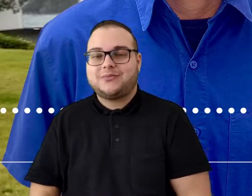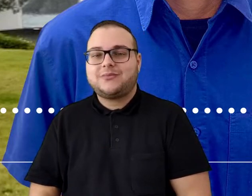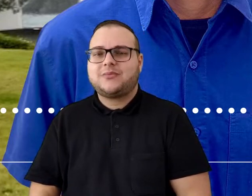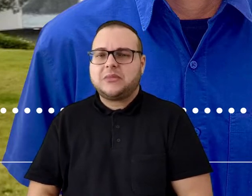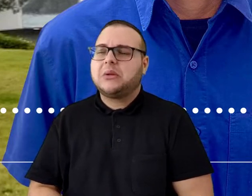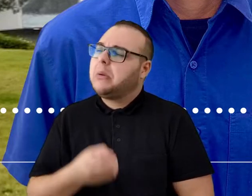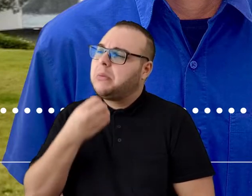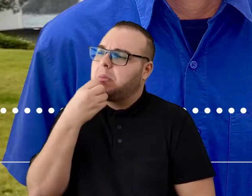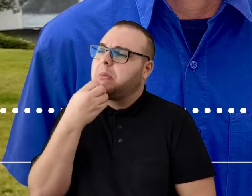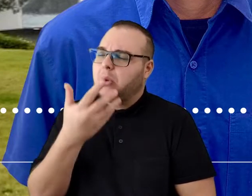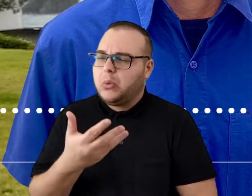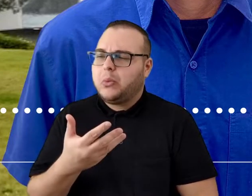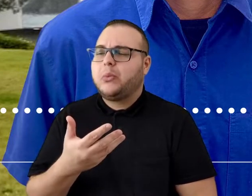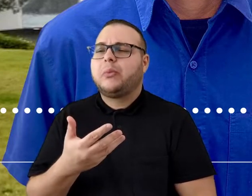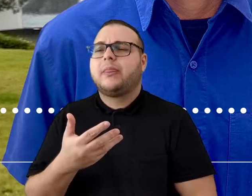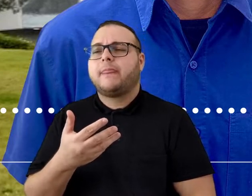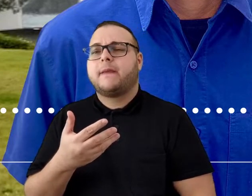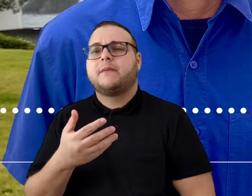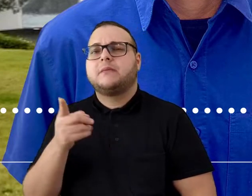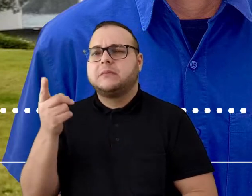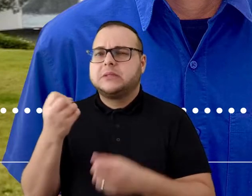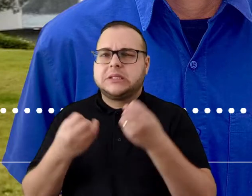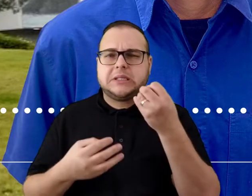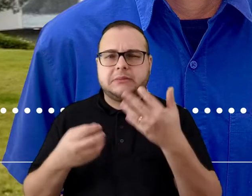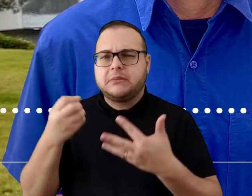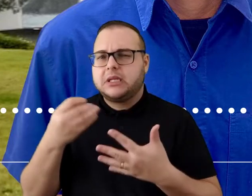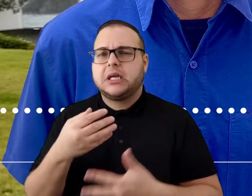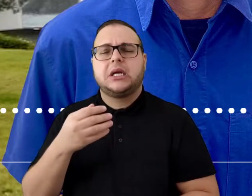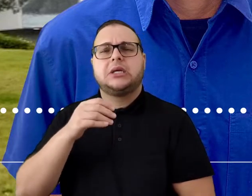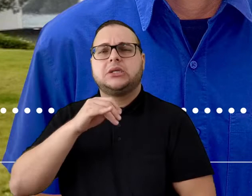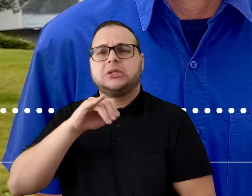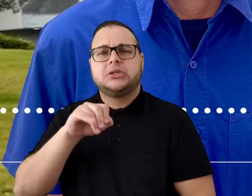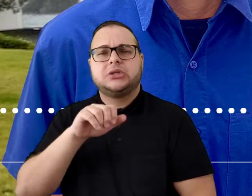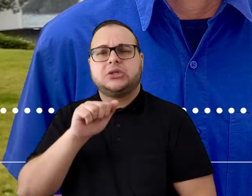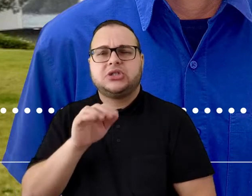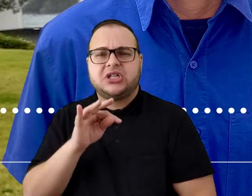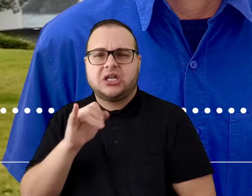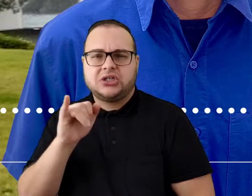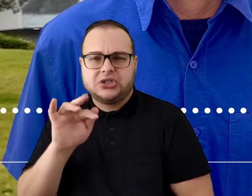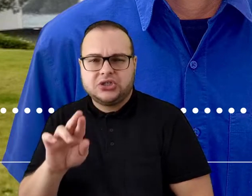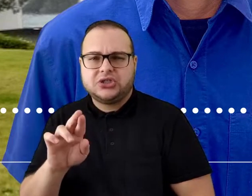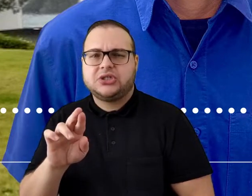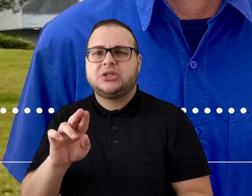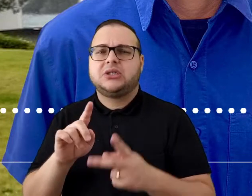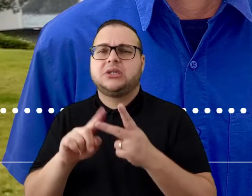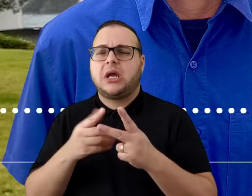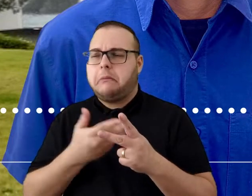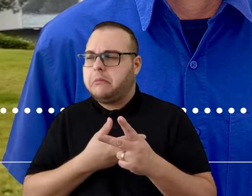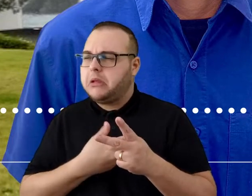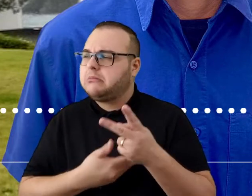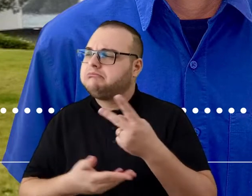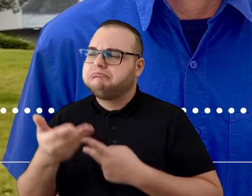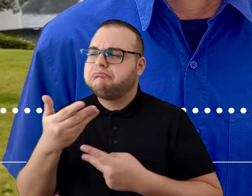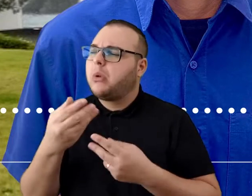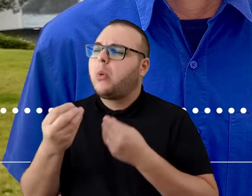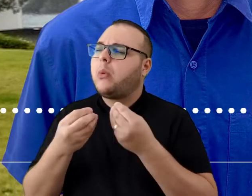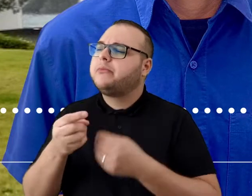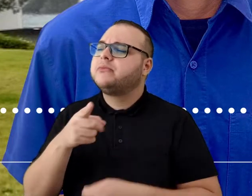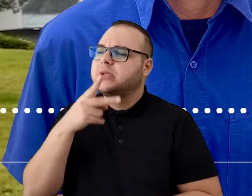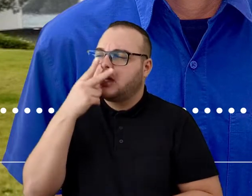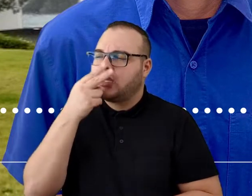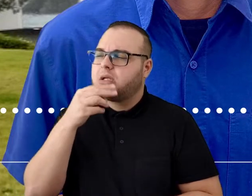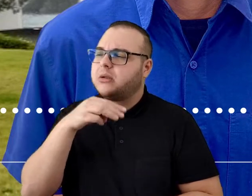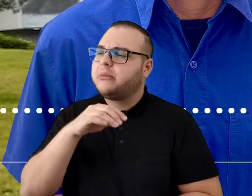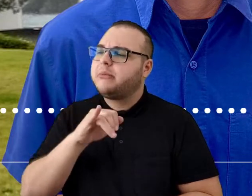É muito bacana, né? E tendo ouvido a história do Jatire e desses seus colegas, Micaele, como que você